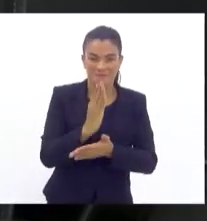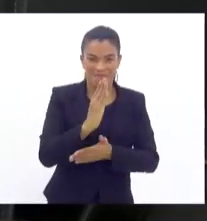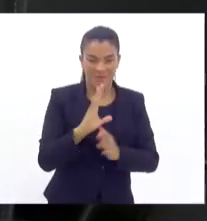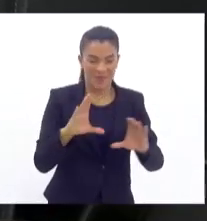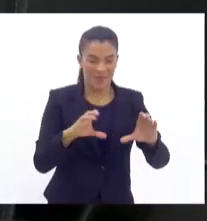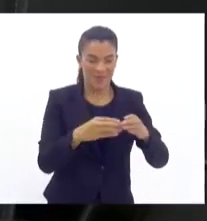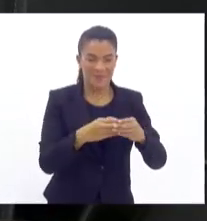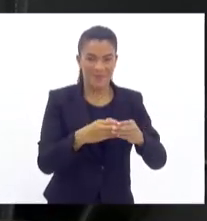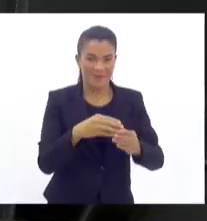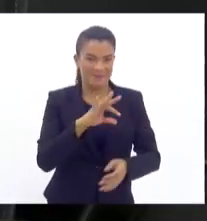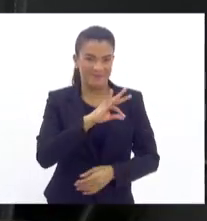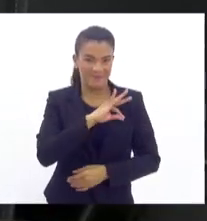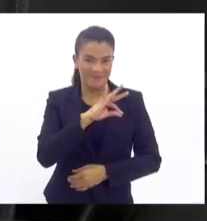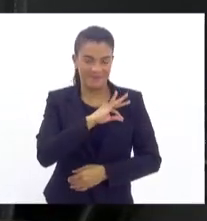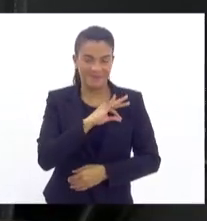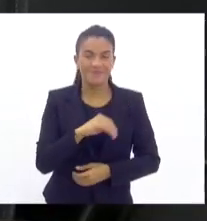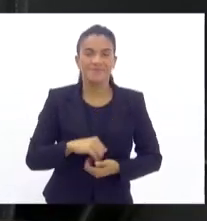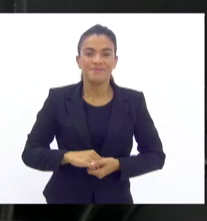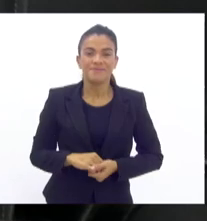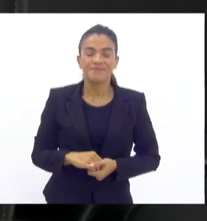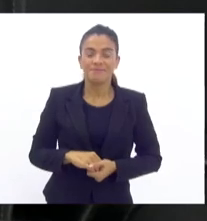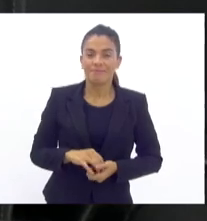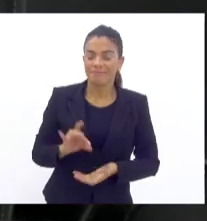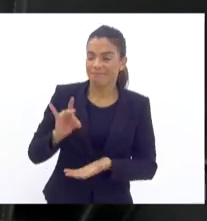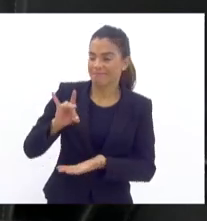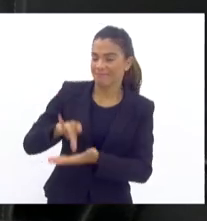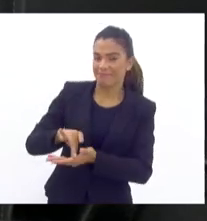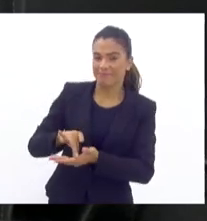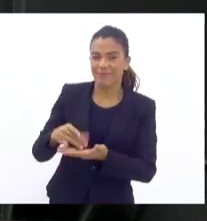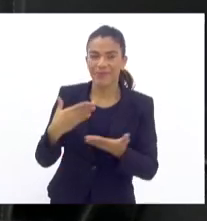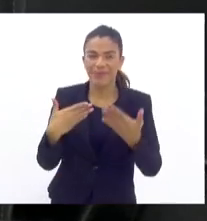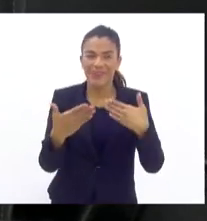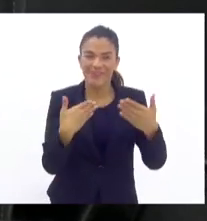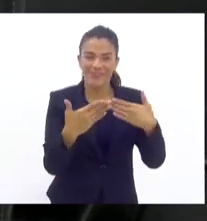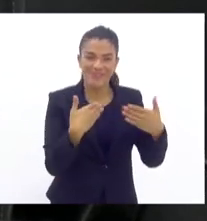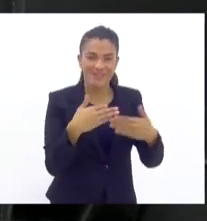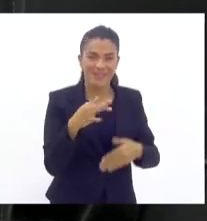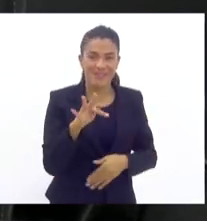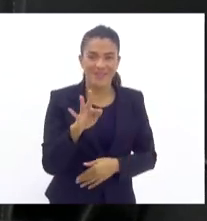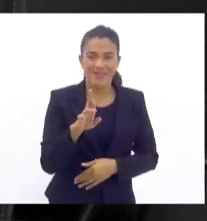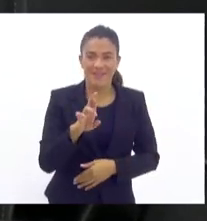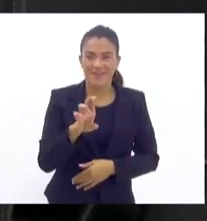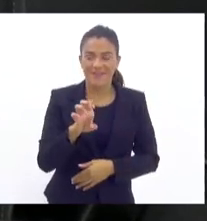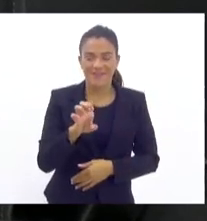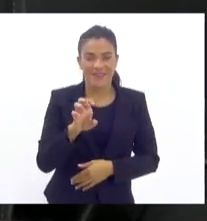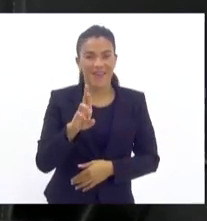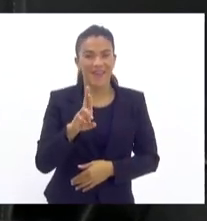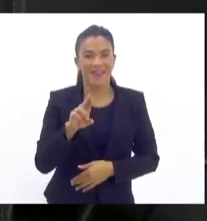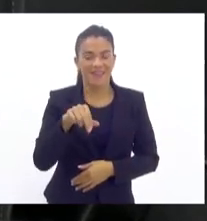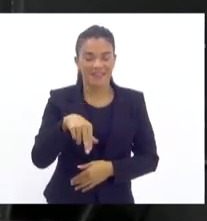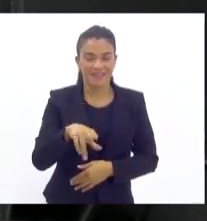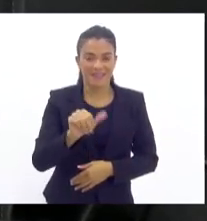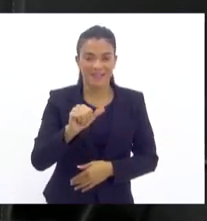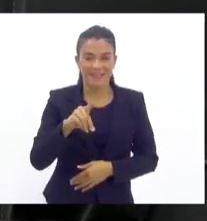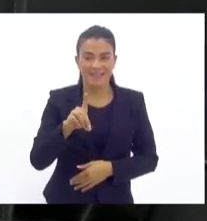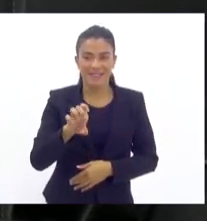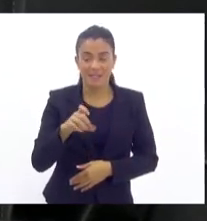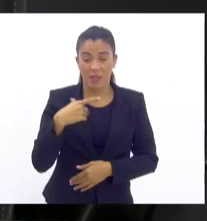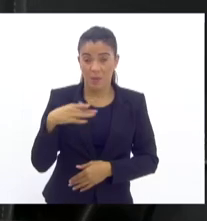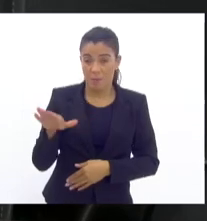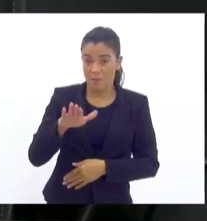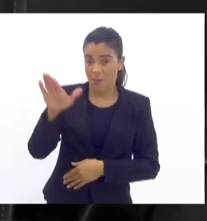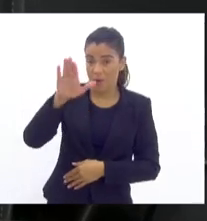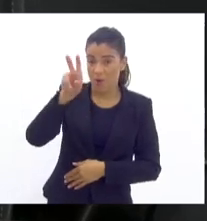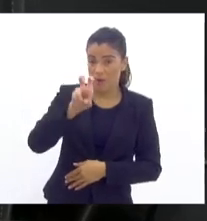polícia, quando nós entramos era uma realidade. Conversando até com o Fernandes aqui, cinco bocas, eu